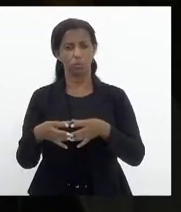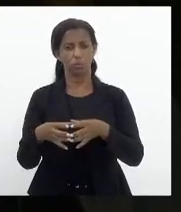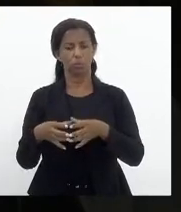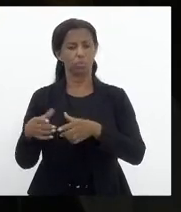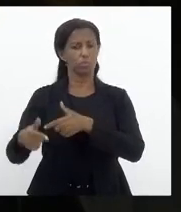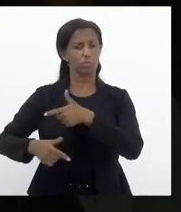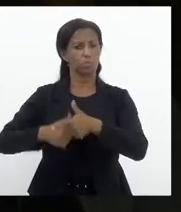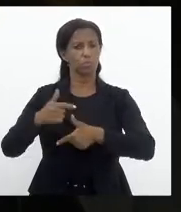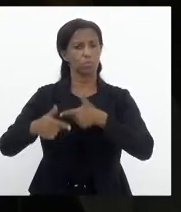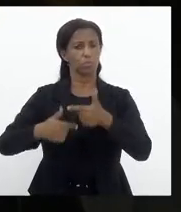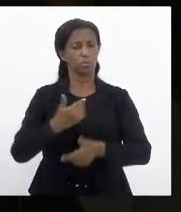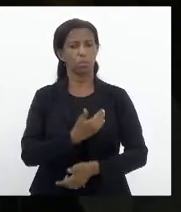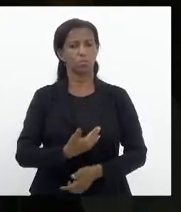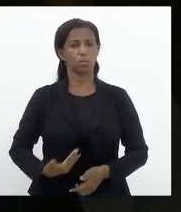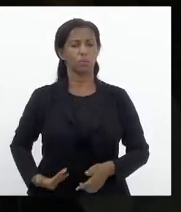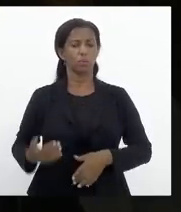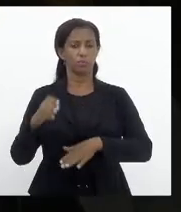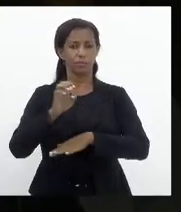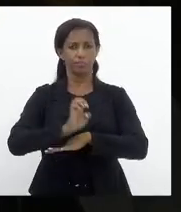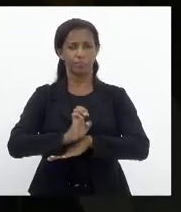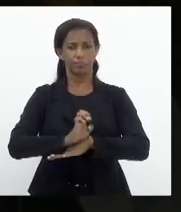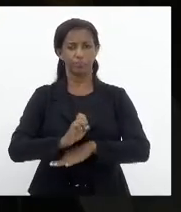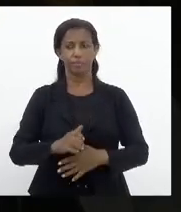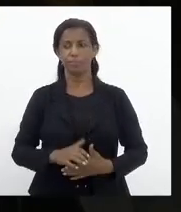funcionários públicos estaduais.